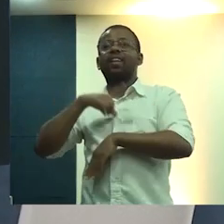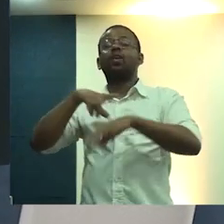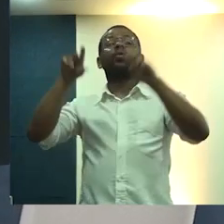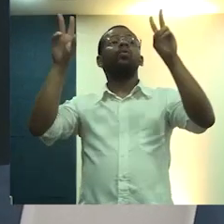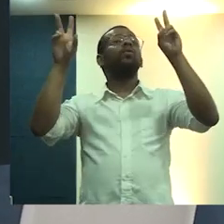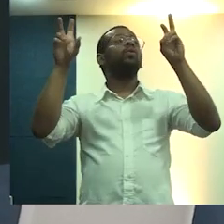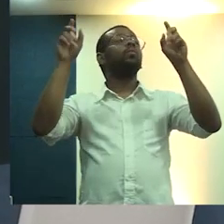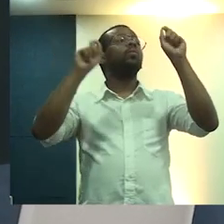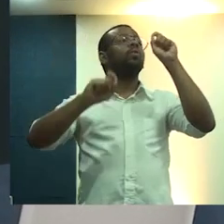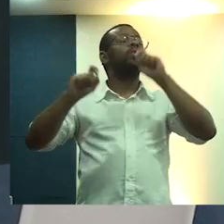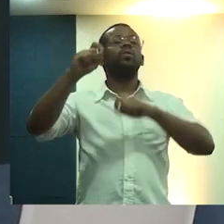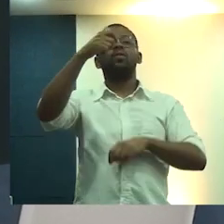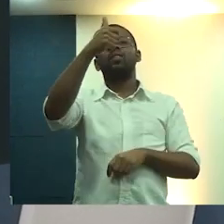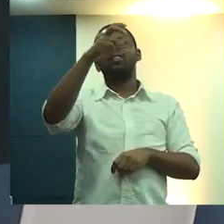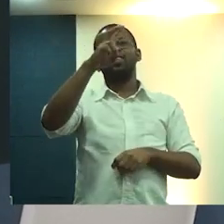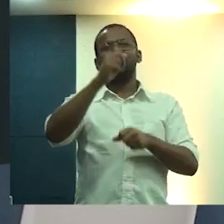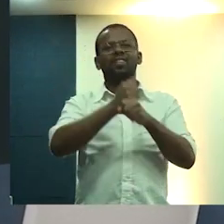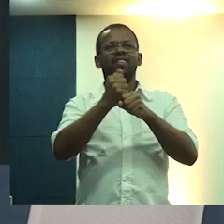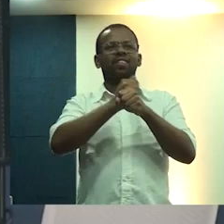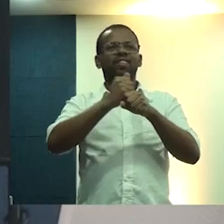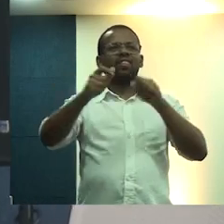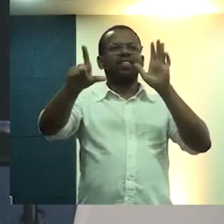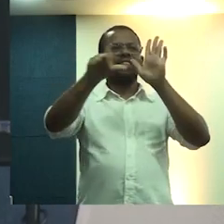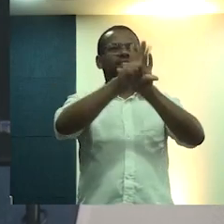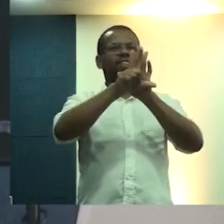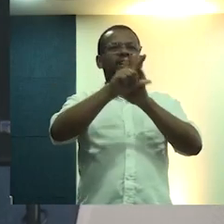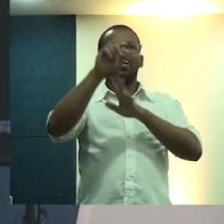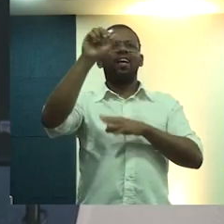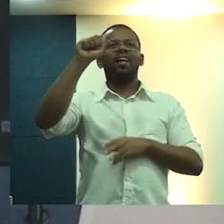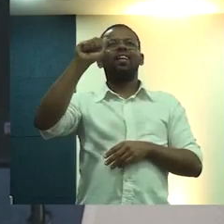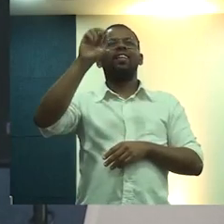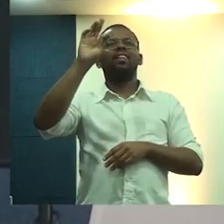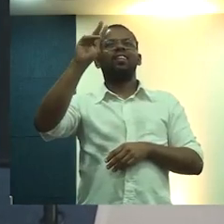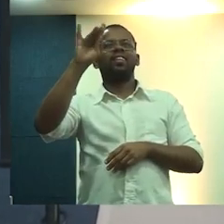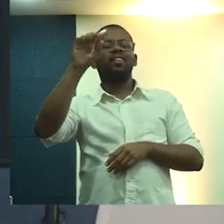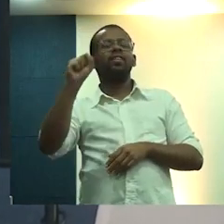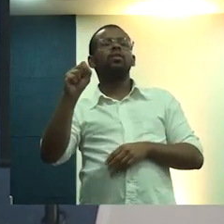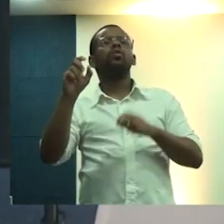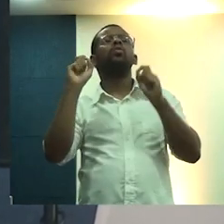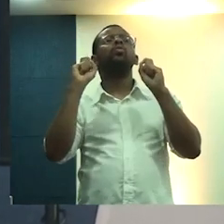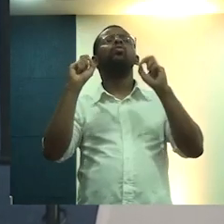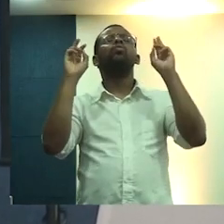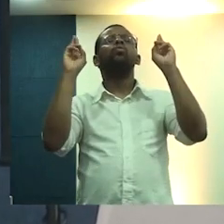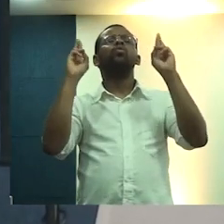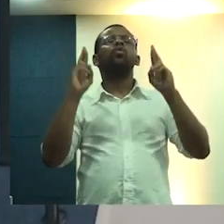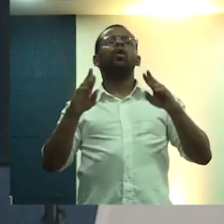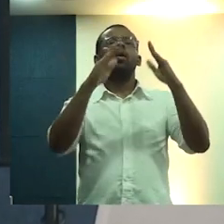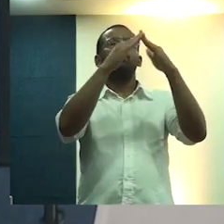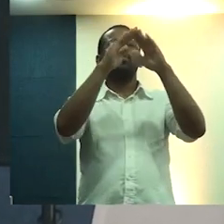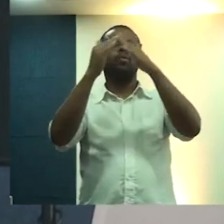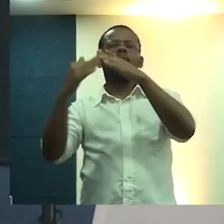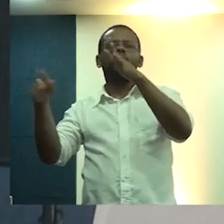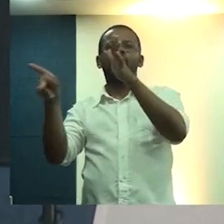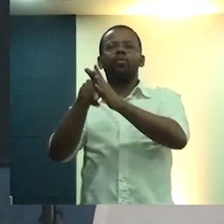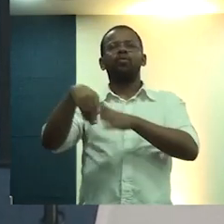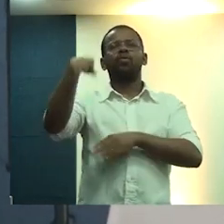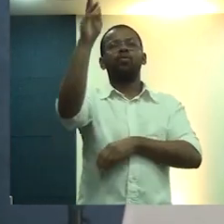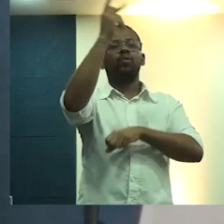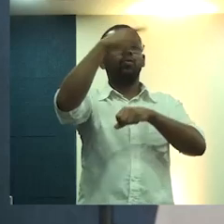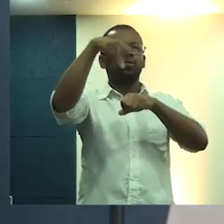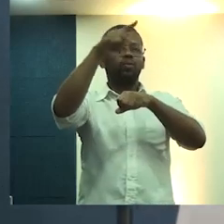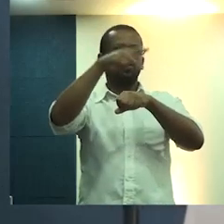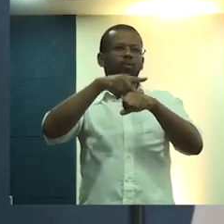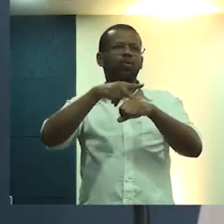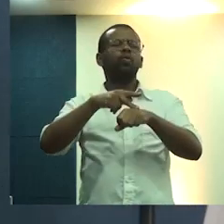tema os 15 anos da Lei de Atis e as perspectivas para a habitação no país. O